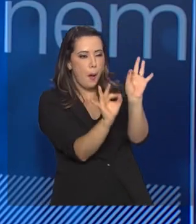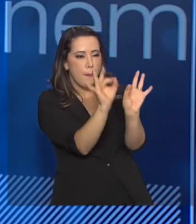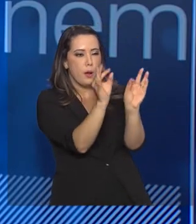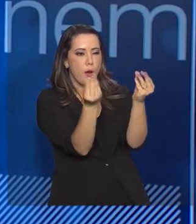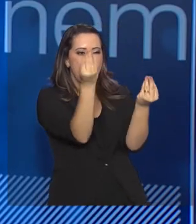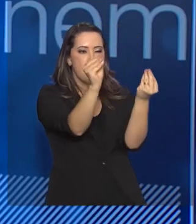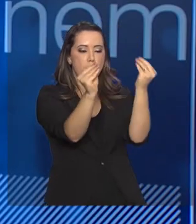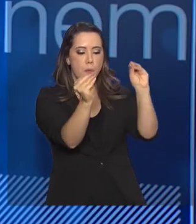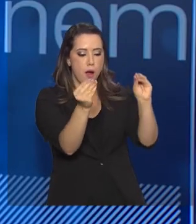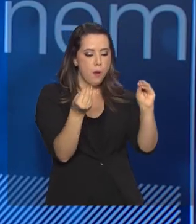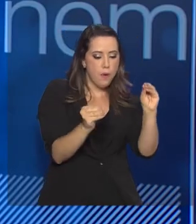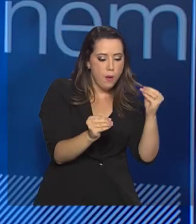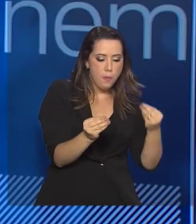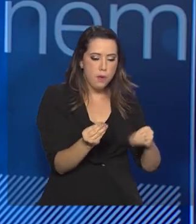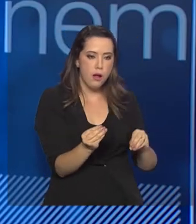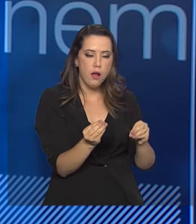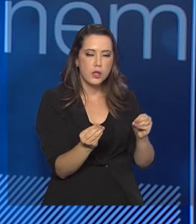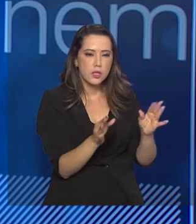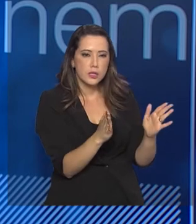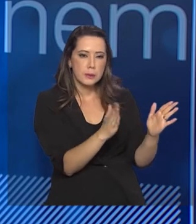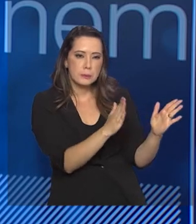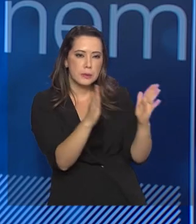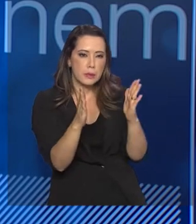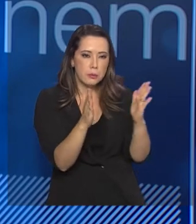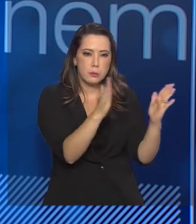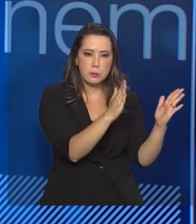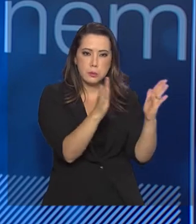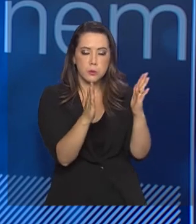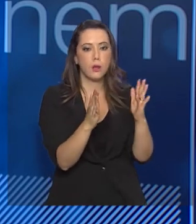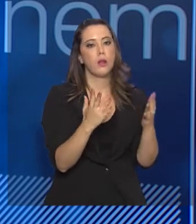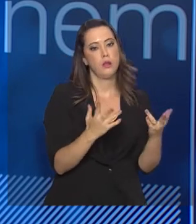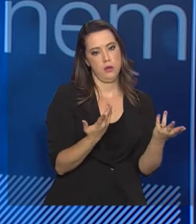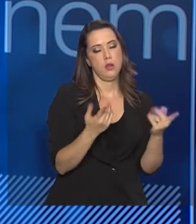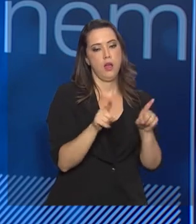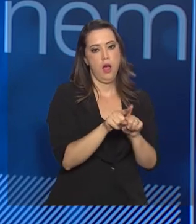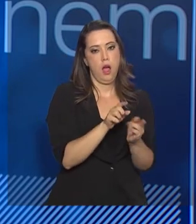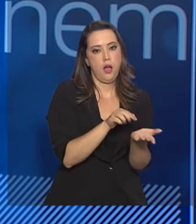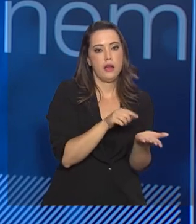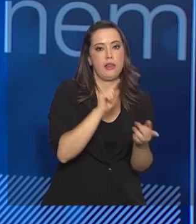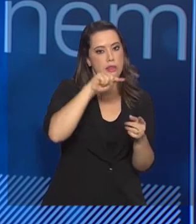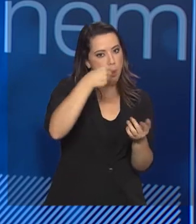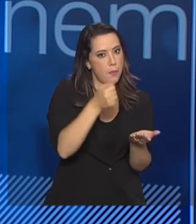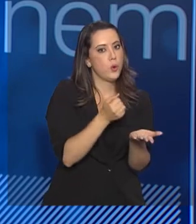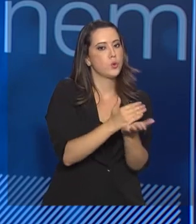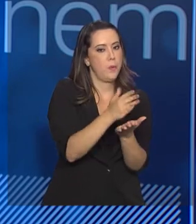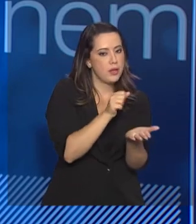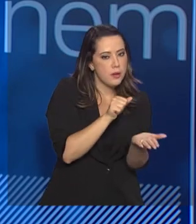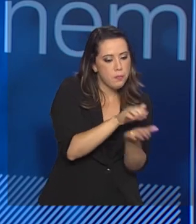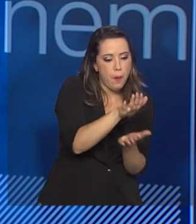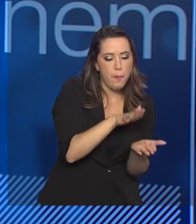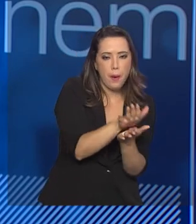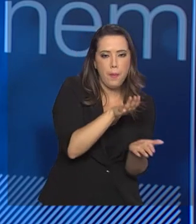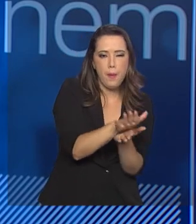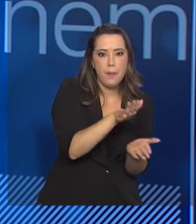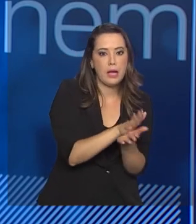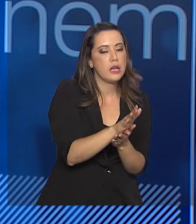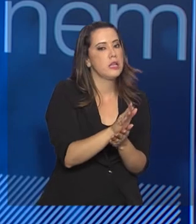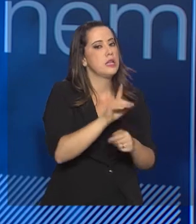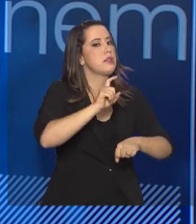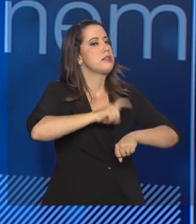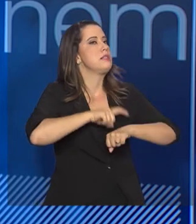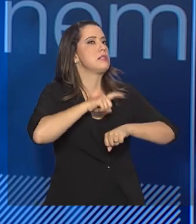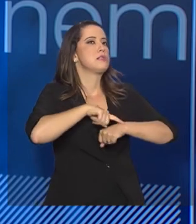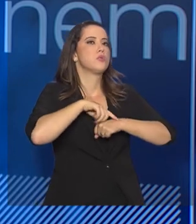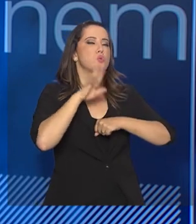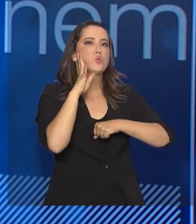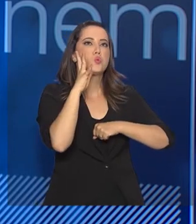vão para a área segura da gráfica, fazem a diagramação da prova e aí começa a impressão da prova. A impressão da prova, ela demora quase um mês de